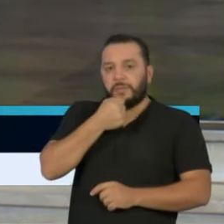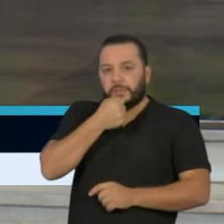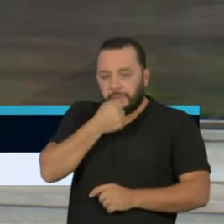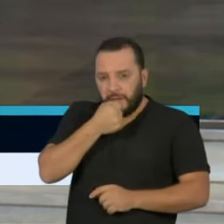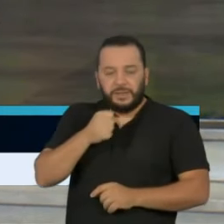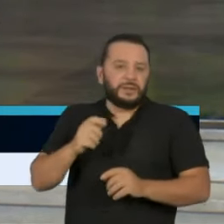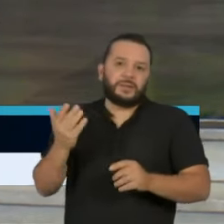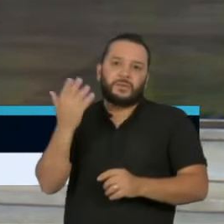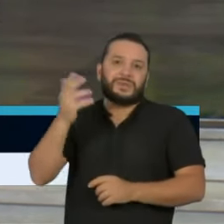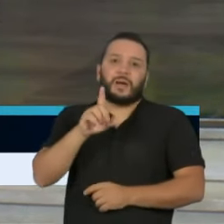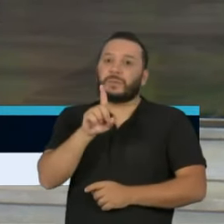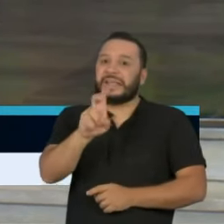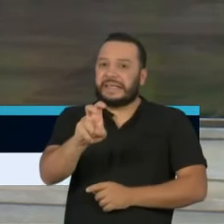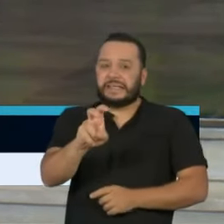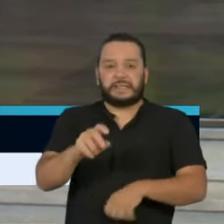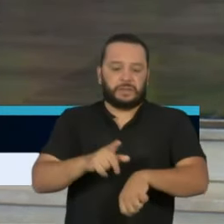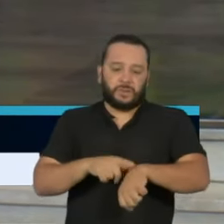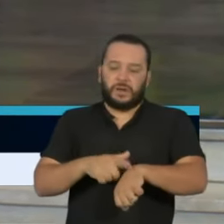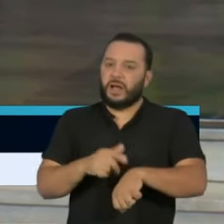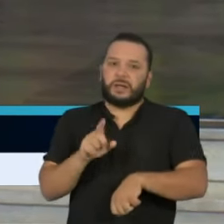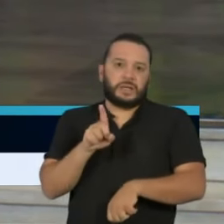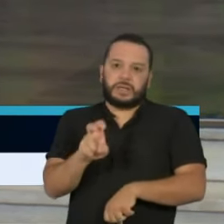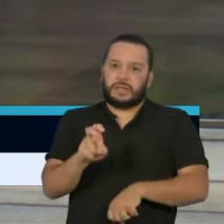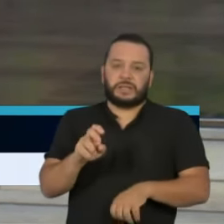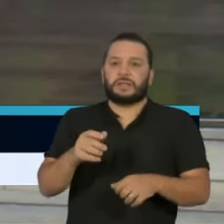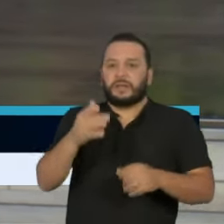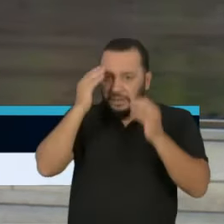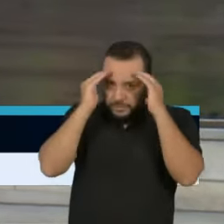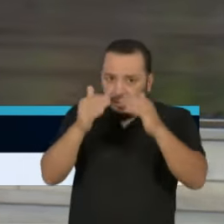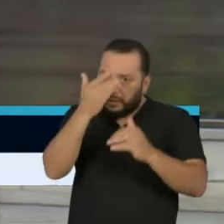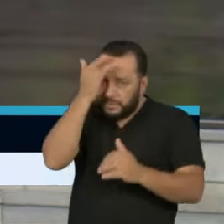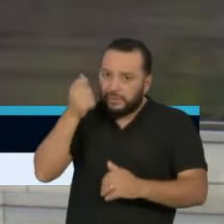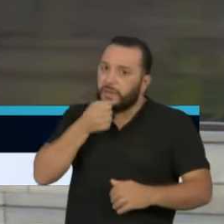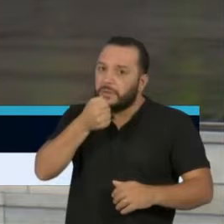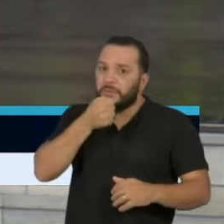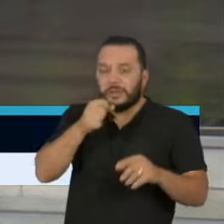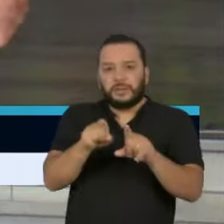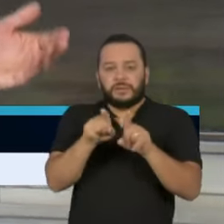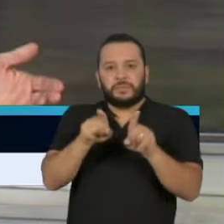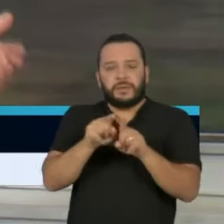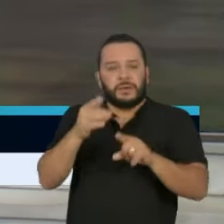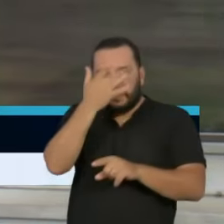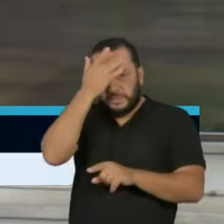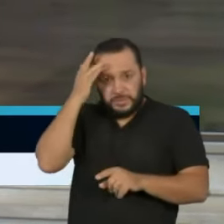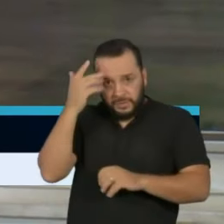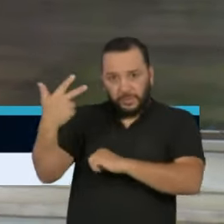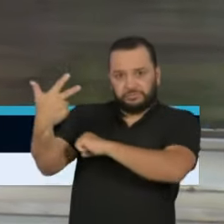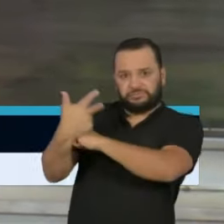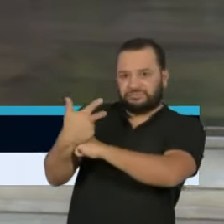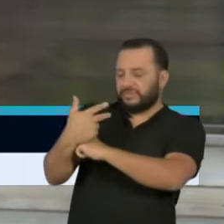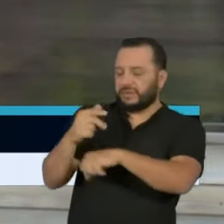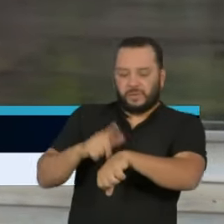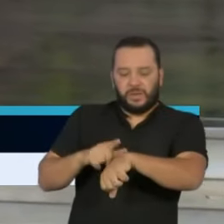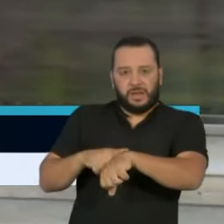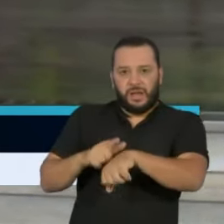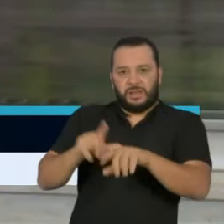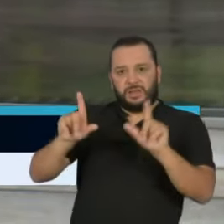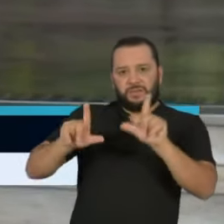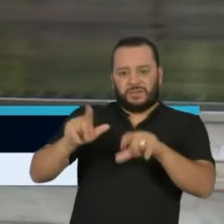jornalistas que aqui estão e aos horários das emissoras de televisão que estão aqui transmitindo ao vivo, mas alguns que aceitaram